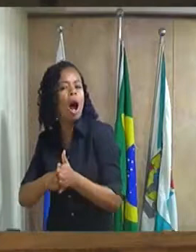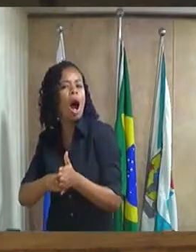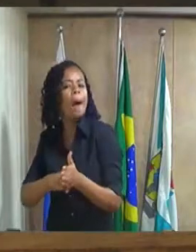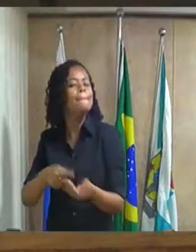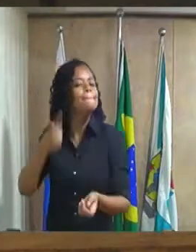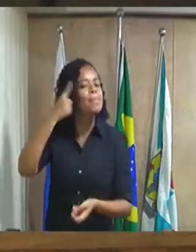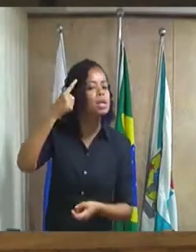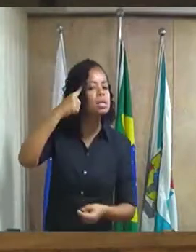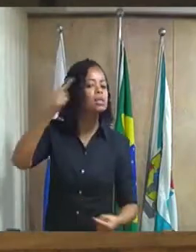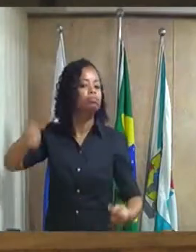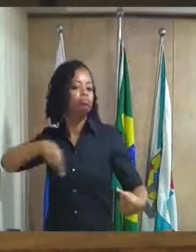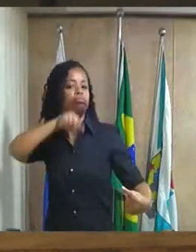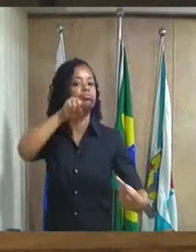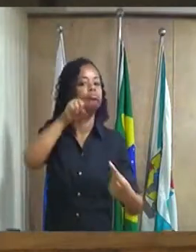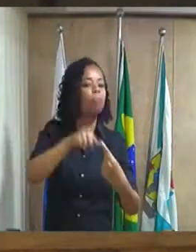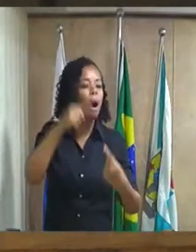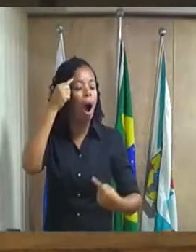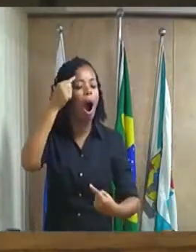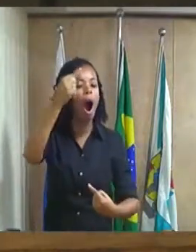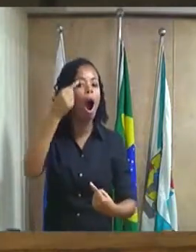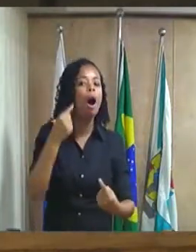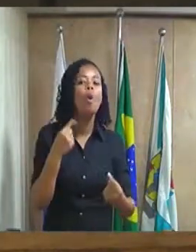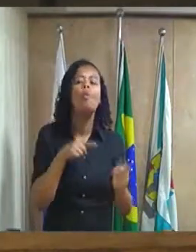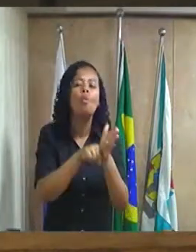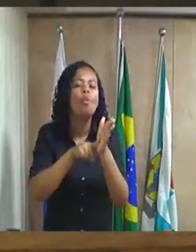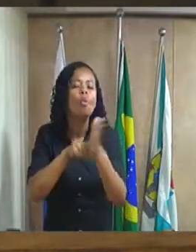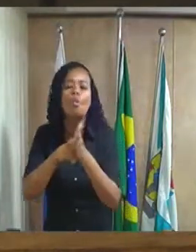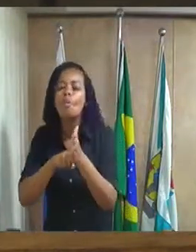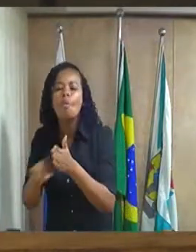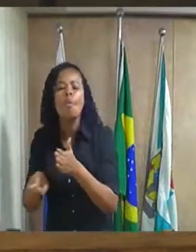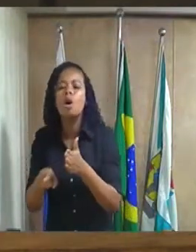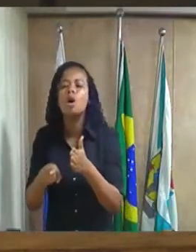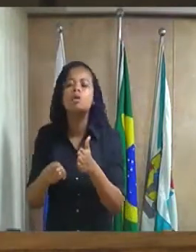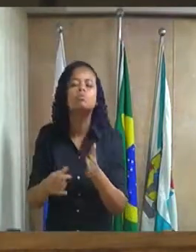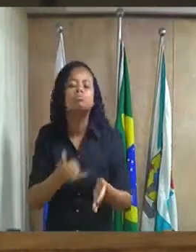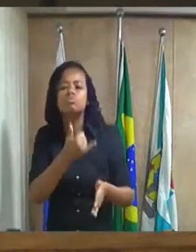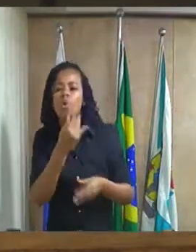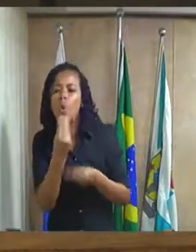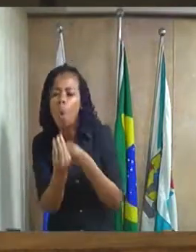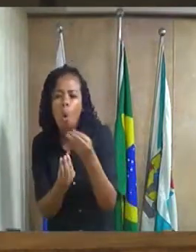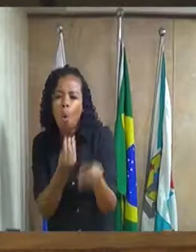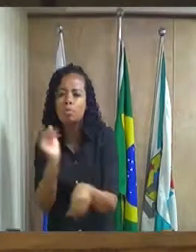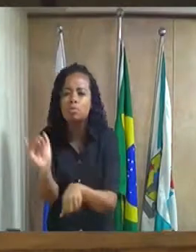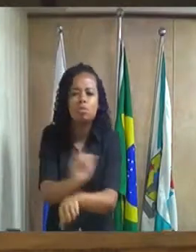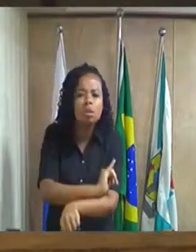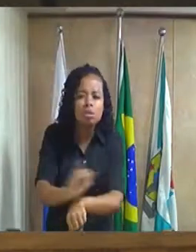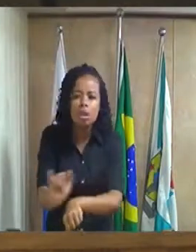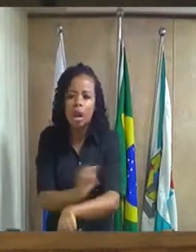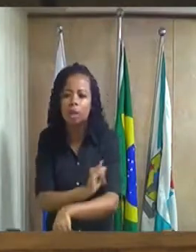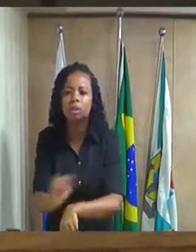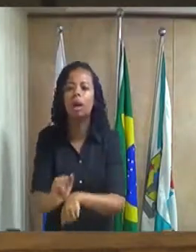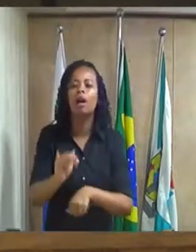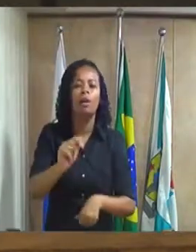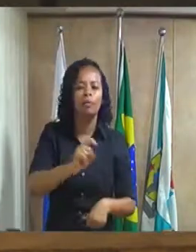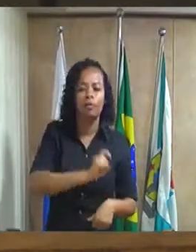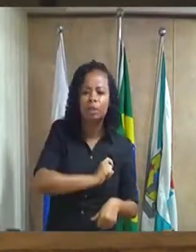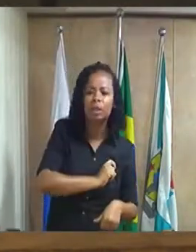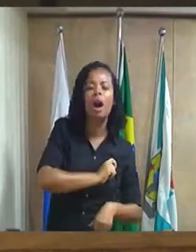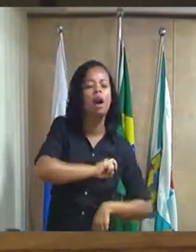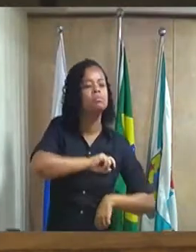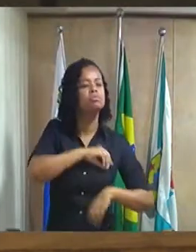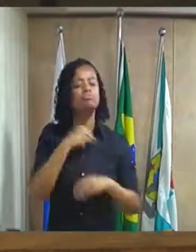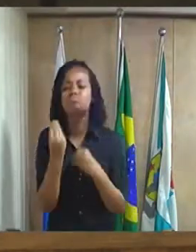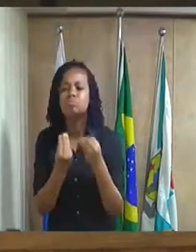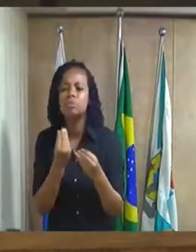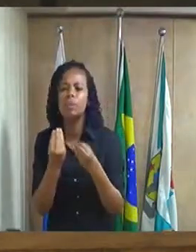ideias trabalharmos formas maneiras ações fiscais nós temos aqui um brilhante vereador